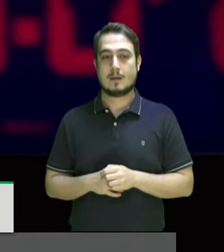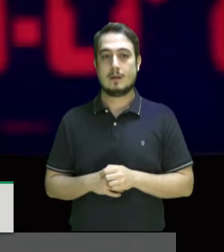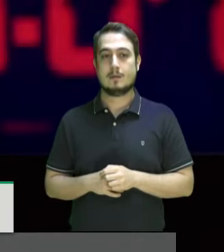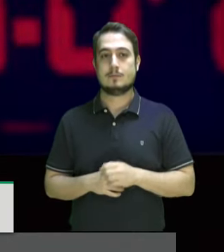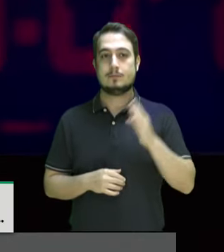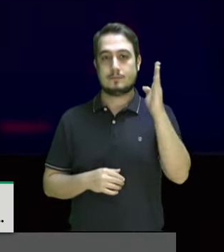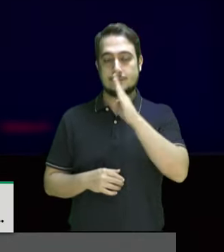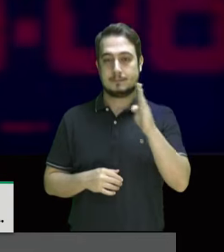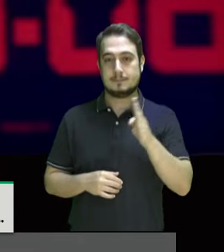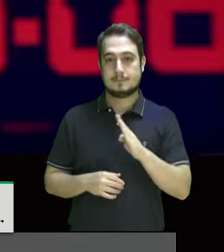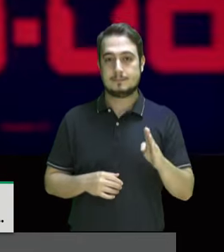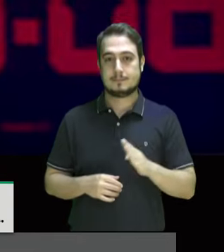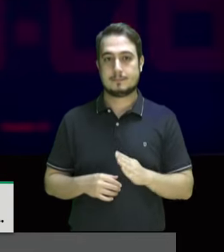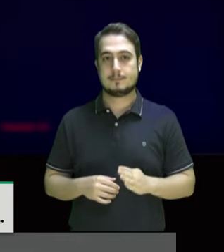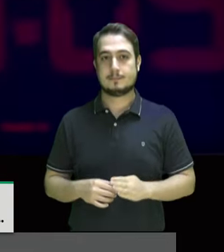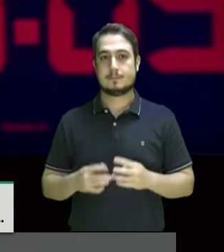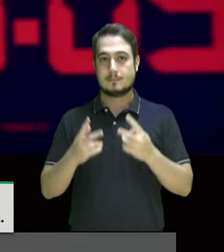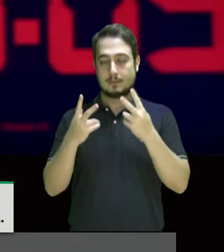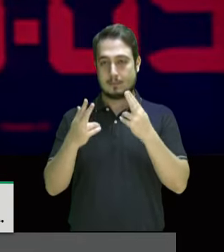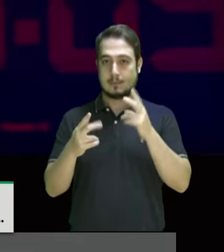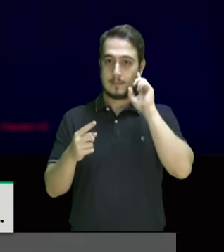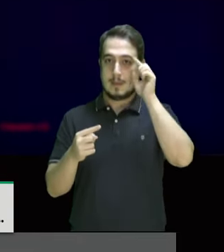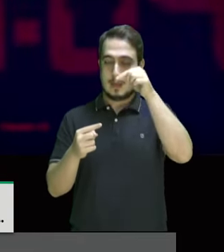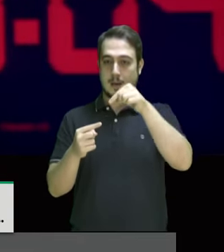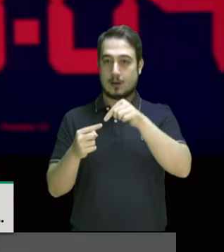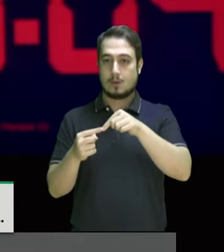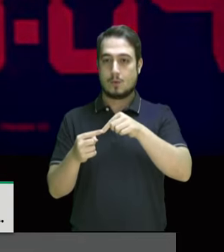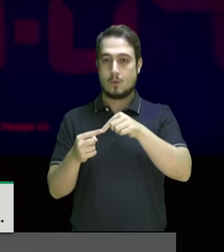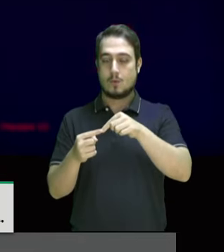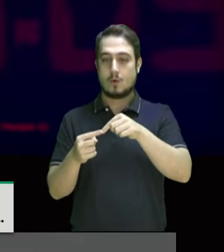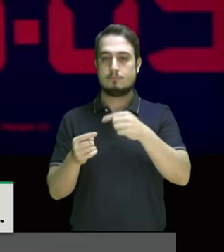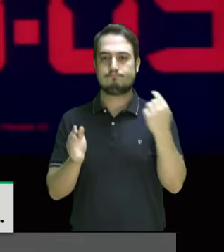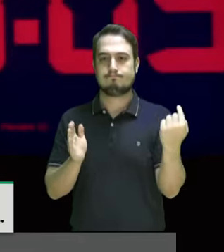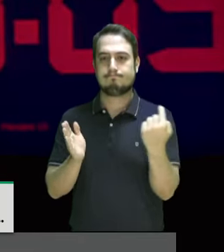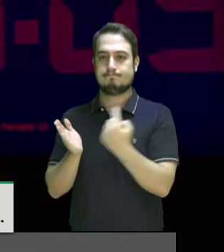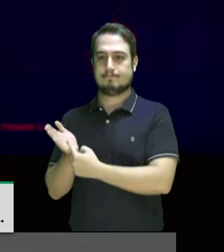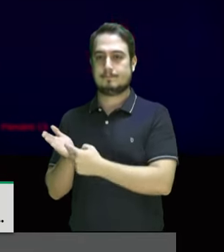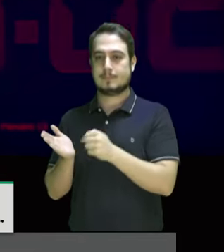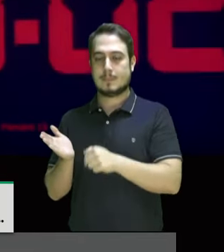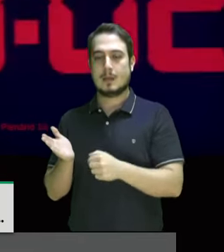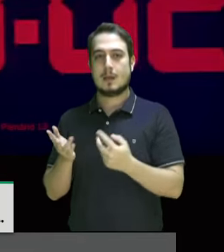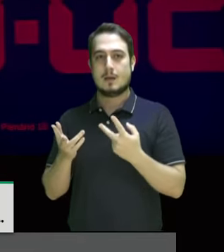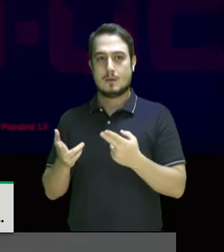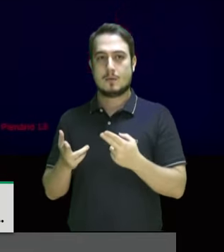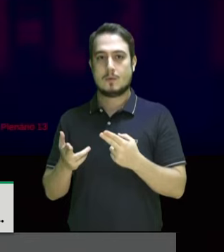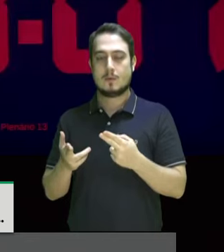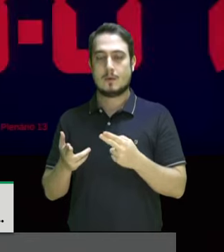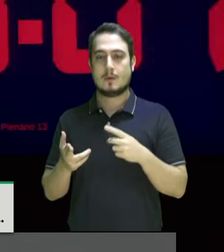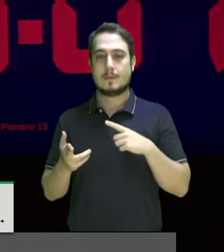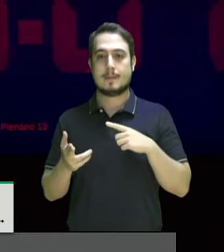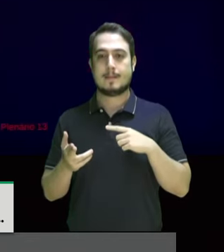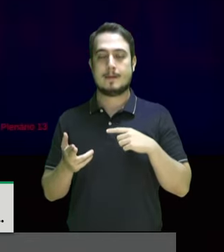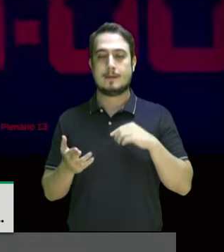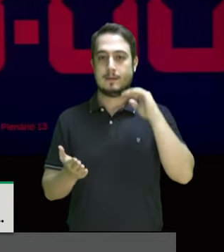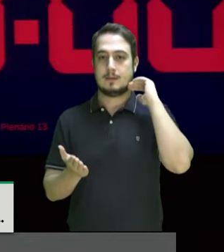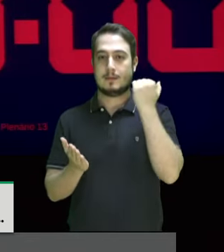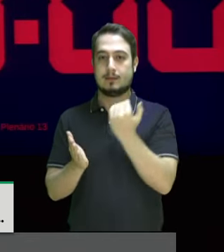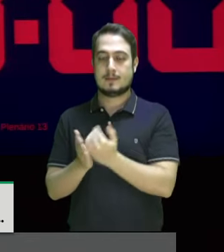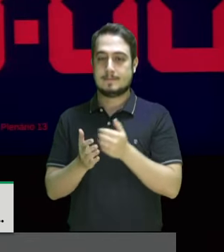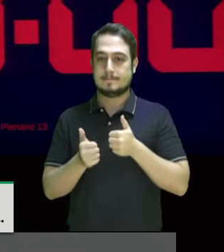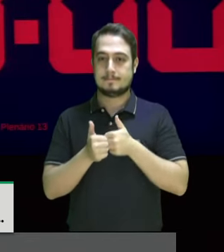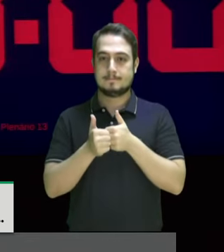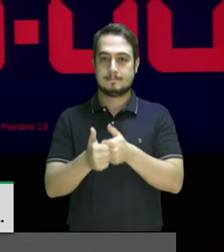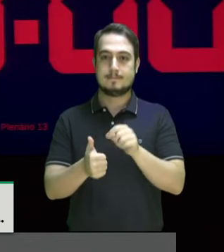igualmente se comprometa tal como o pastor Murilo colocou ao cumprimento da recente